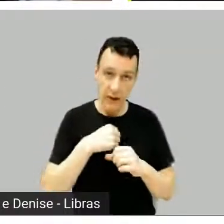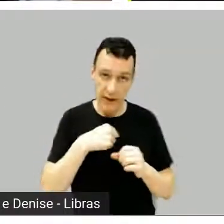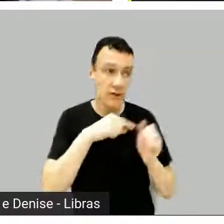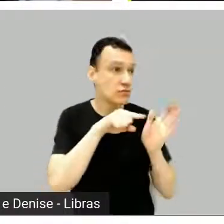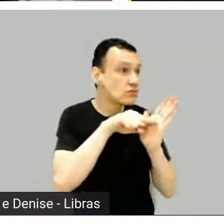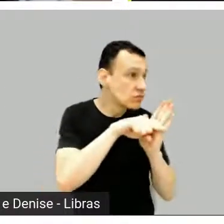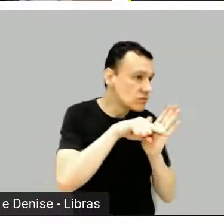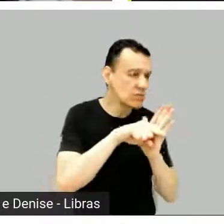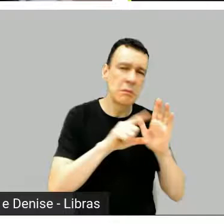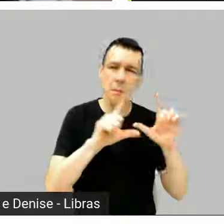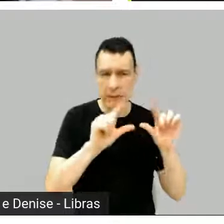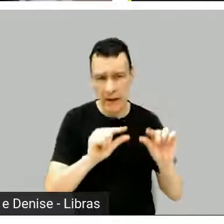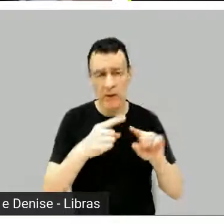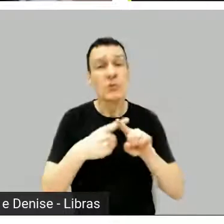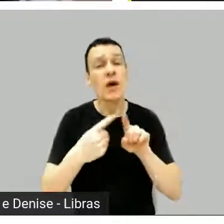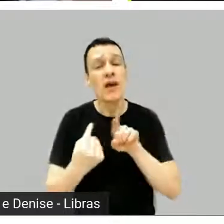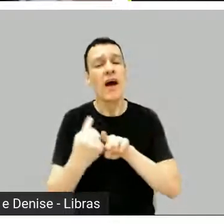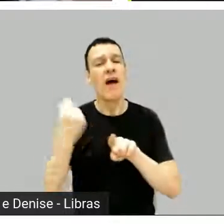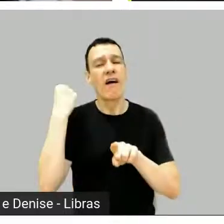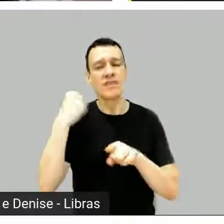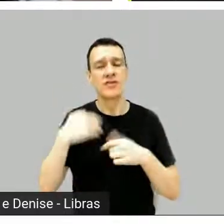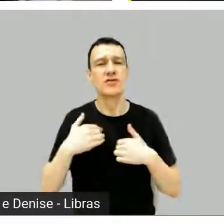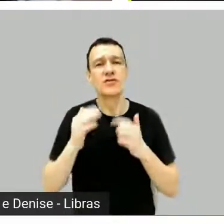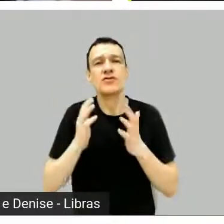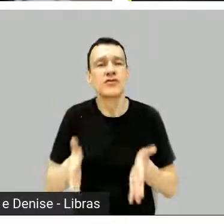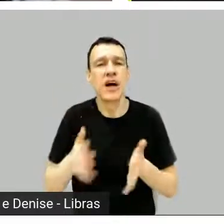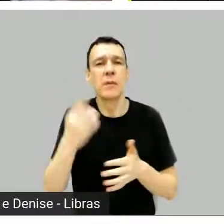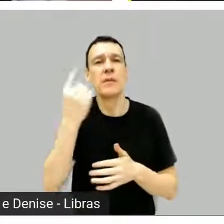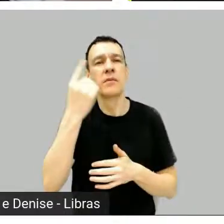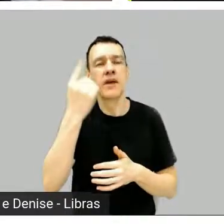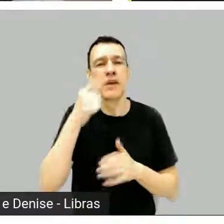tinha feito a primeira e já estava na hora de começar a escrever.